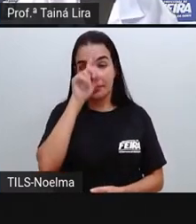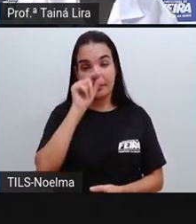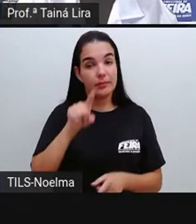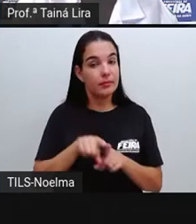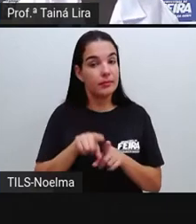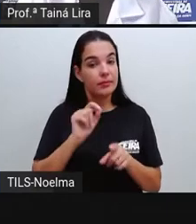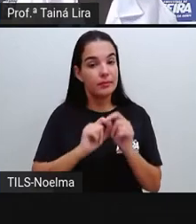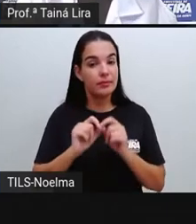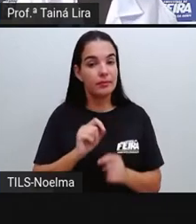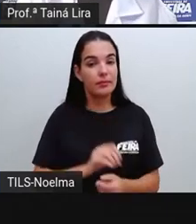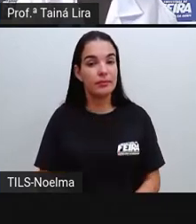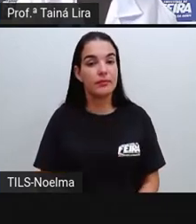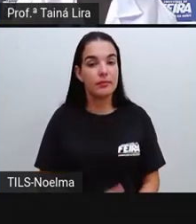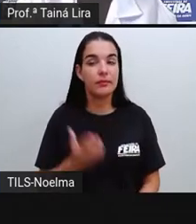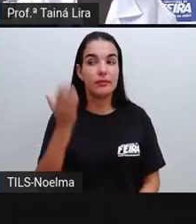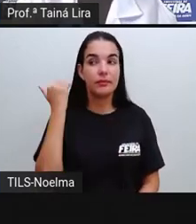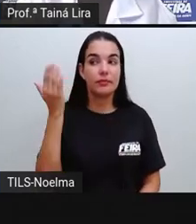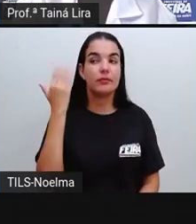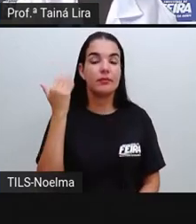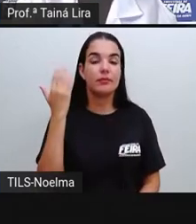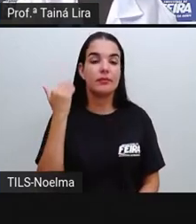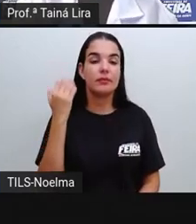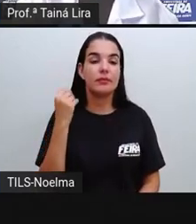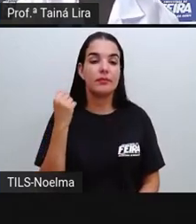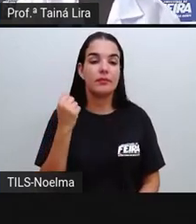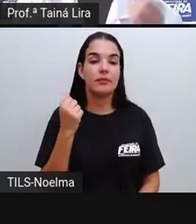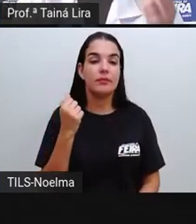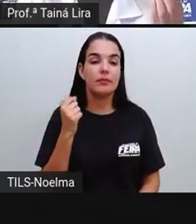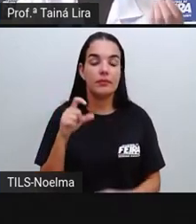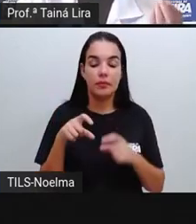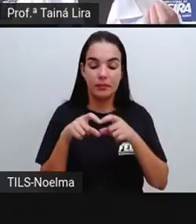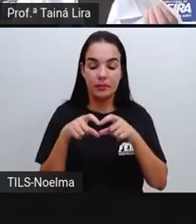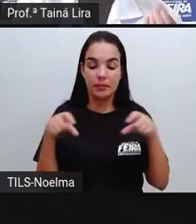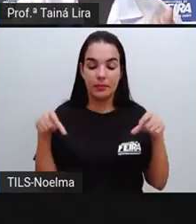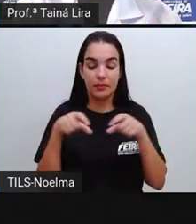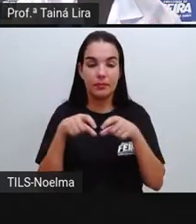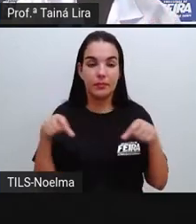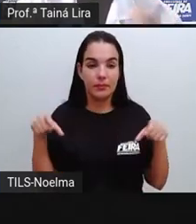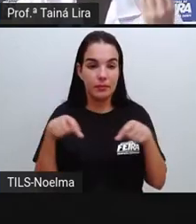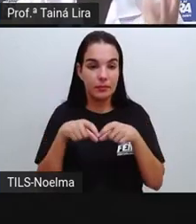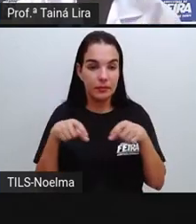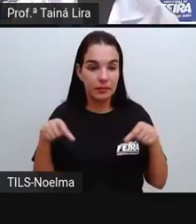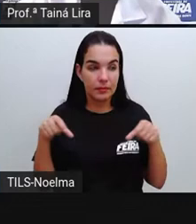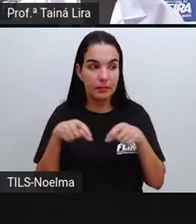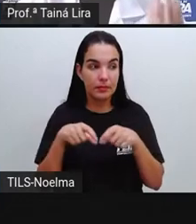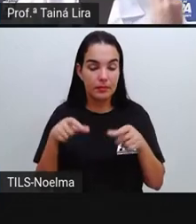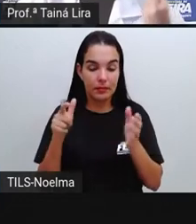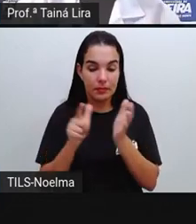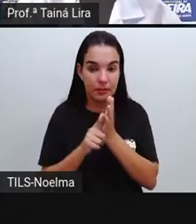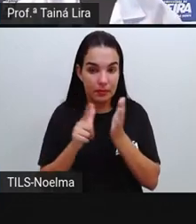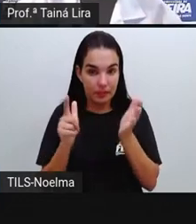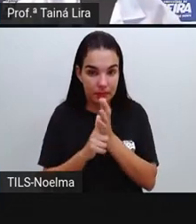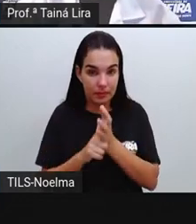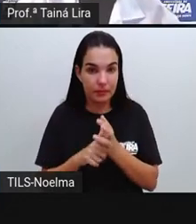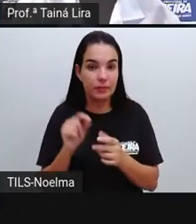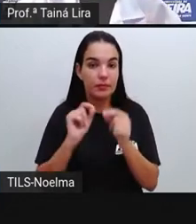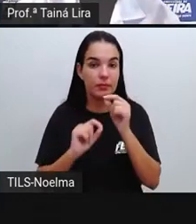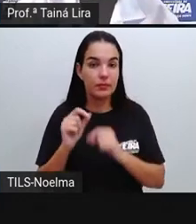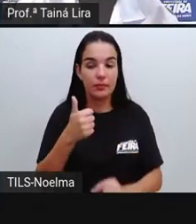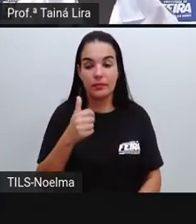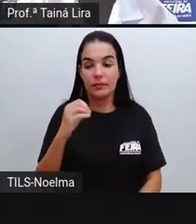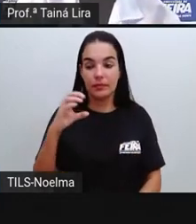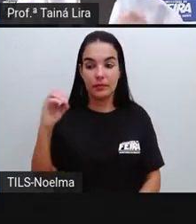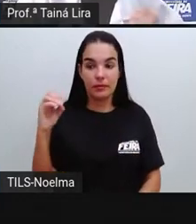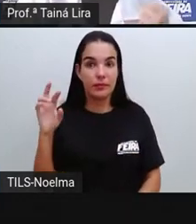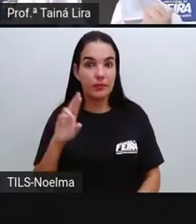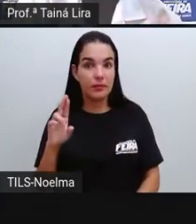aqui, né, a nota, né, o dinheiro de papel, nota, de maior valor era de 100